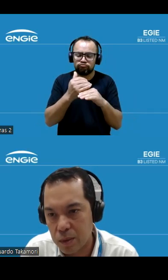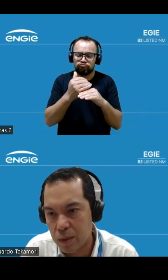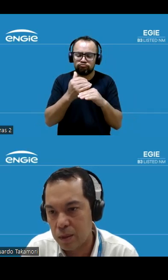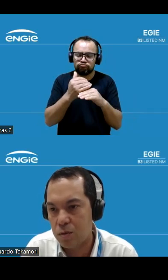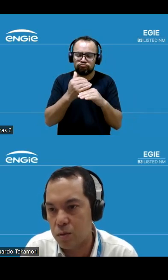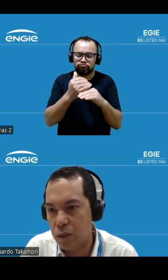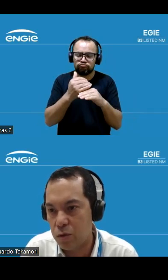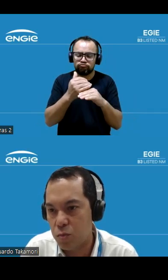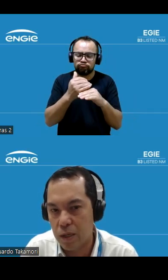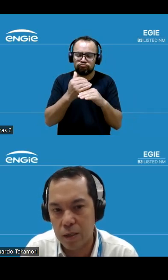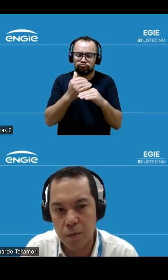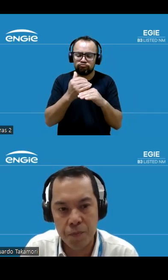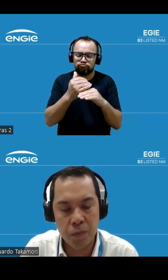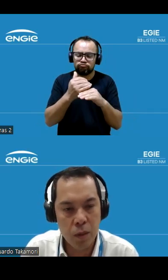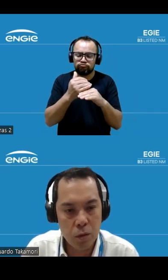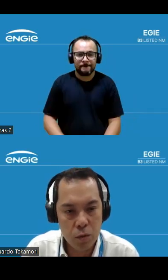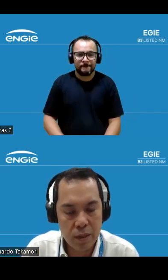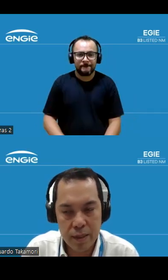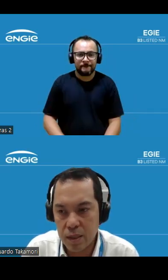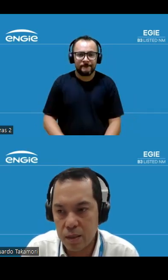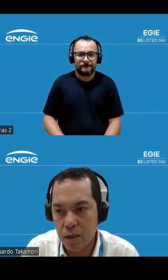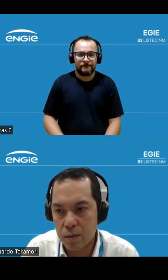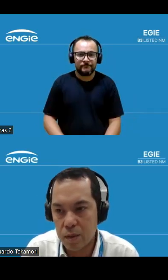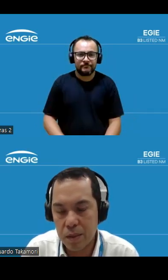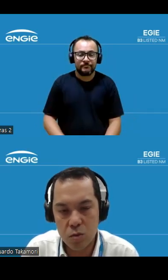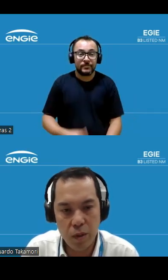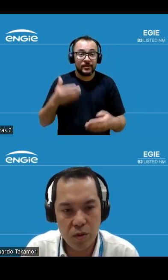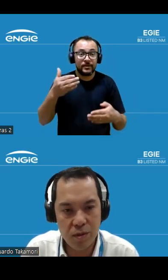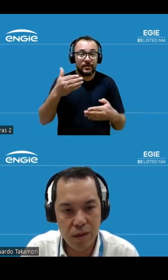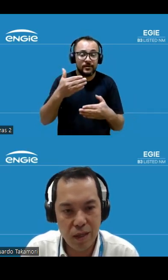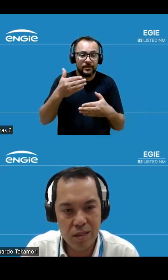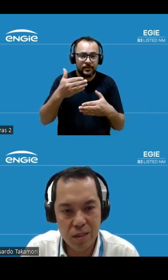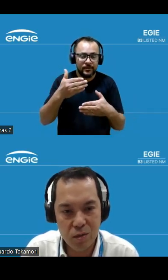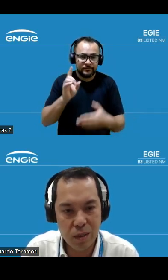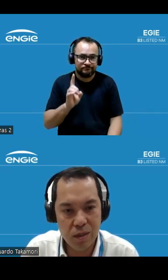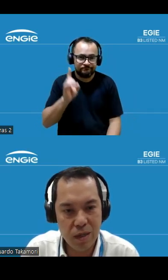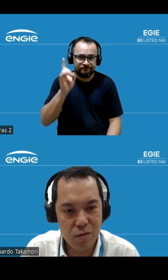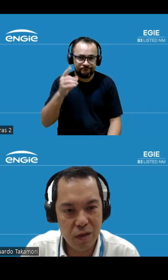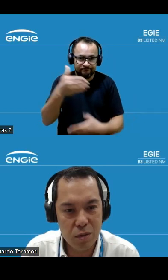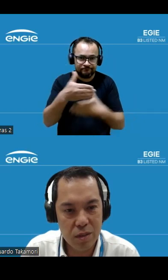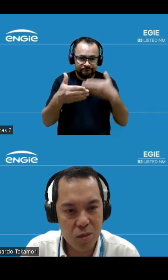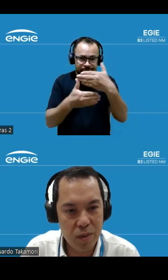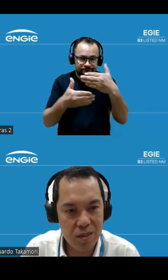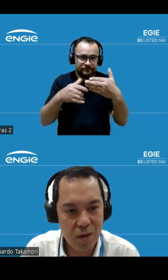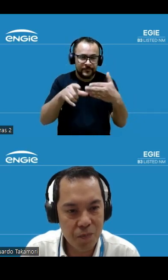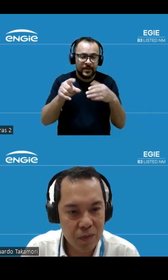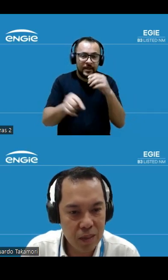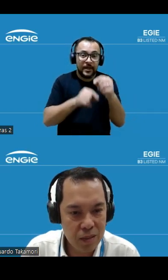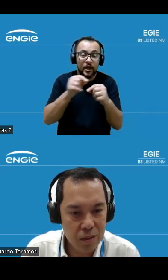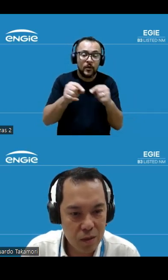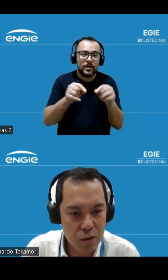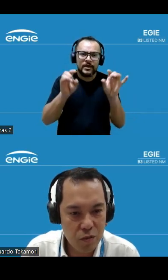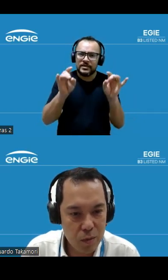dentro do esperado. No slide central, na parte superior, esse é uma... Esse vai no destaque especial.